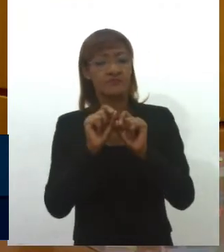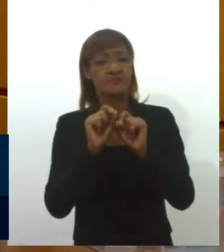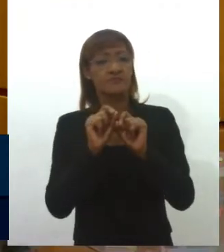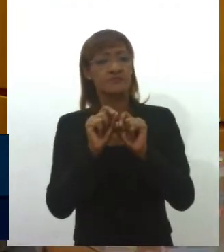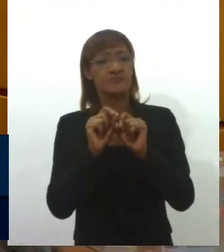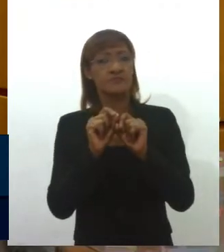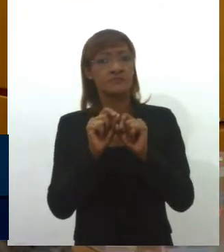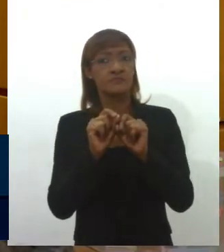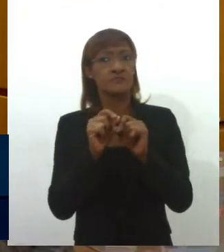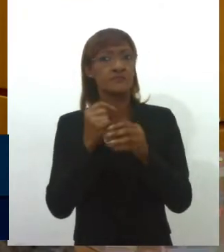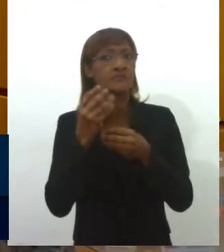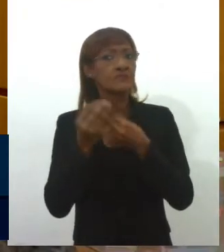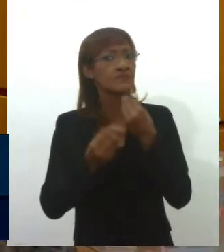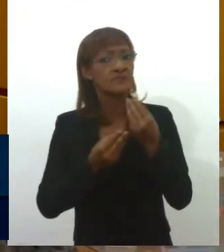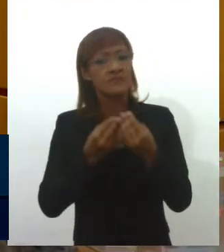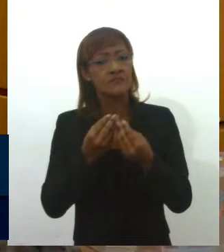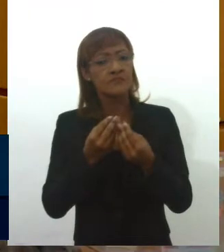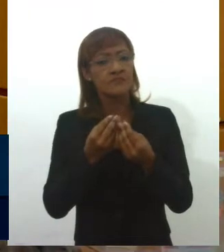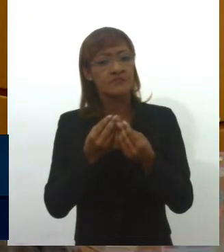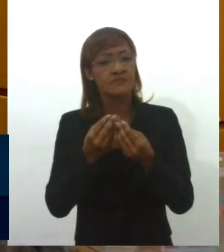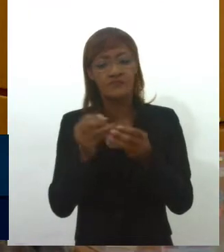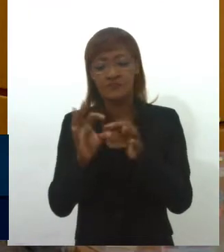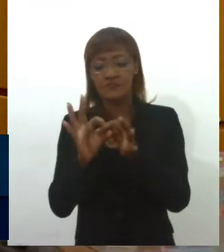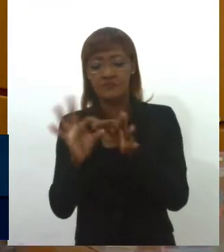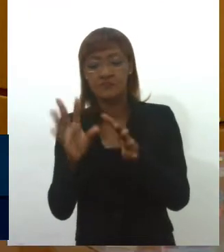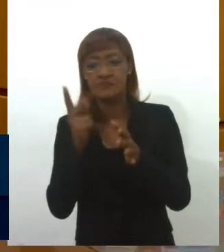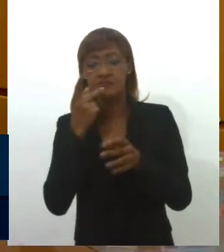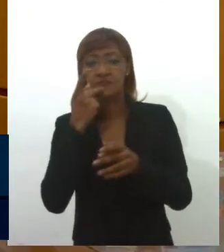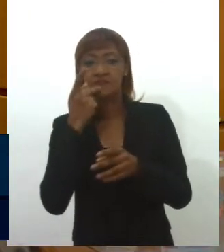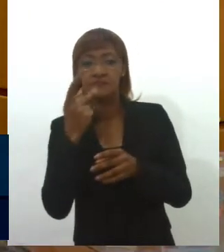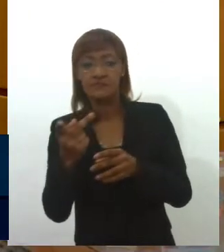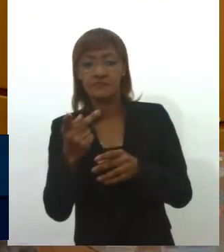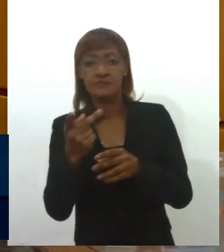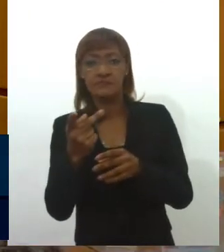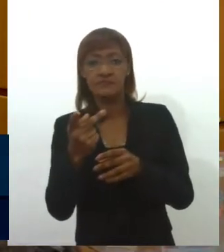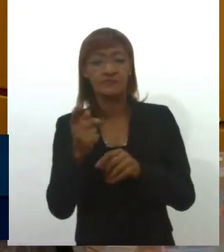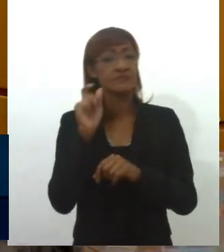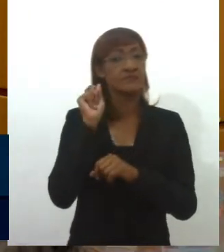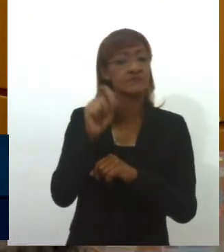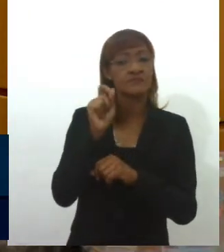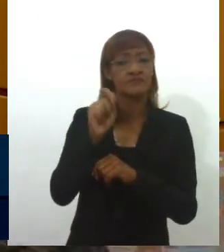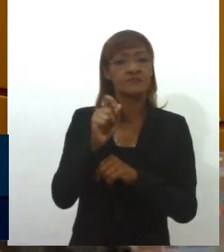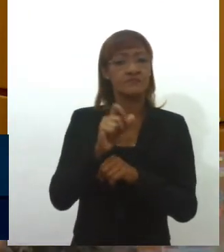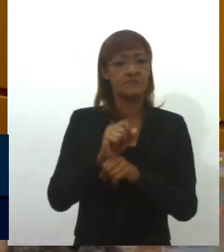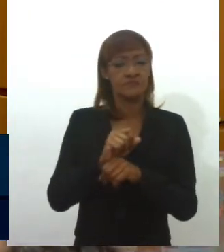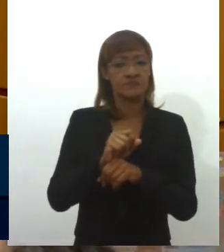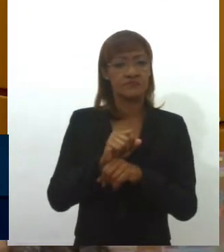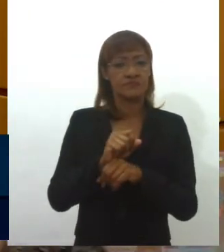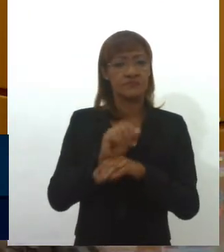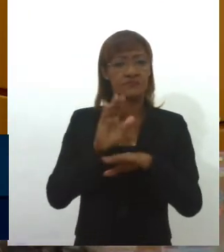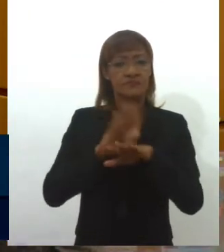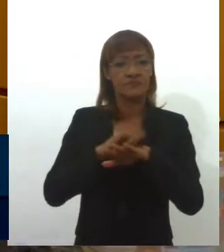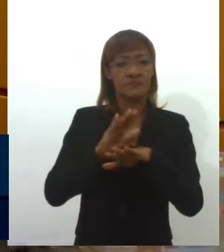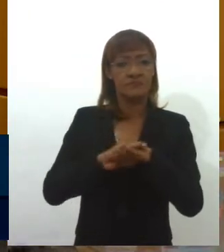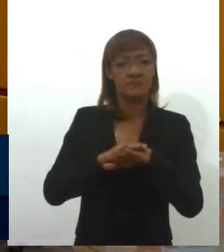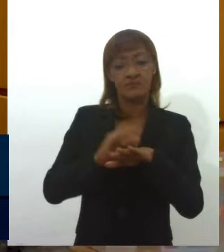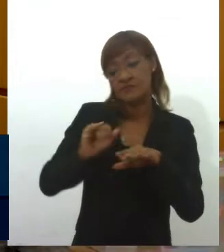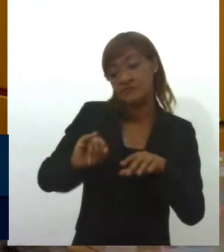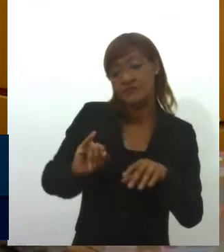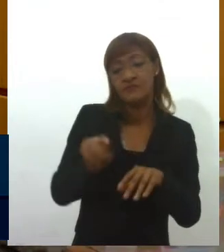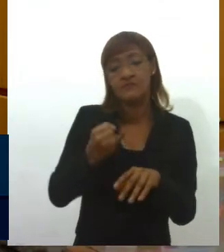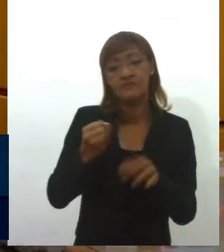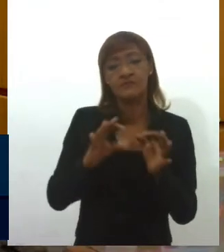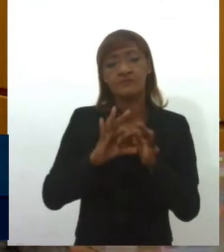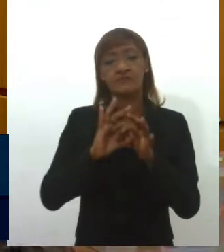convivência da liberdade de expressão a ponto de, usando-se dessa liberdade, a